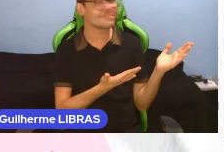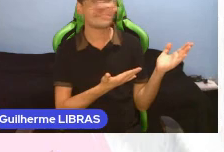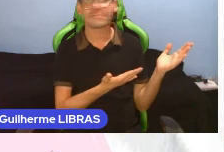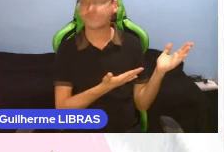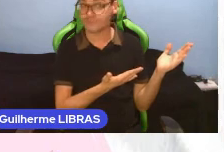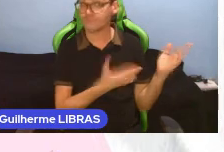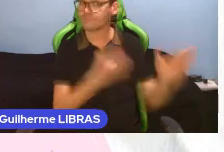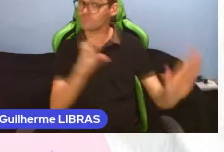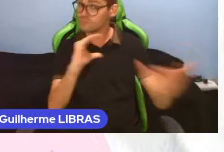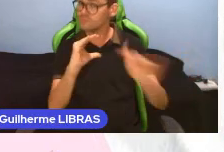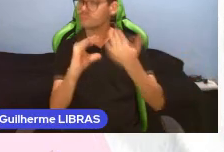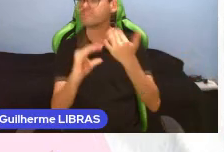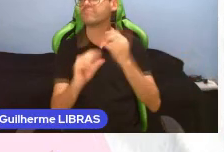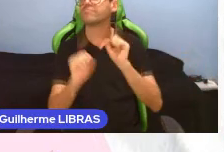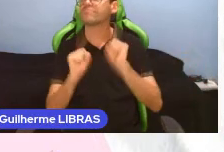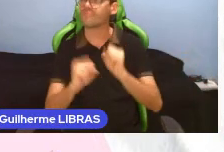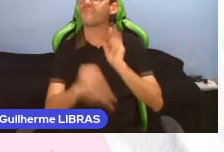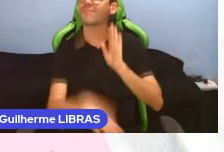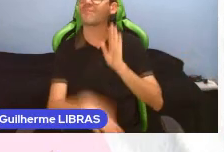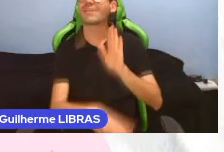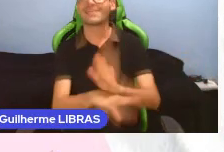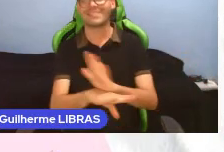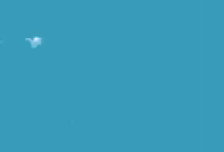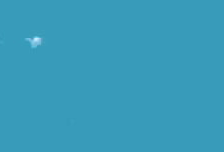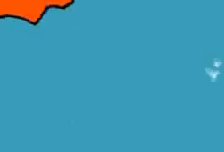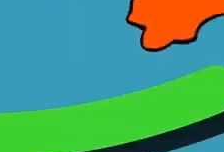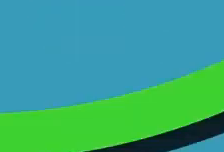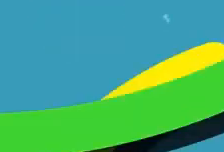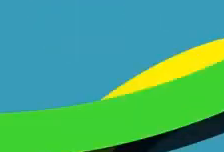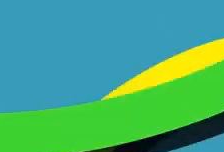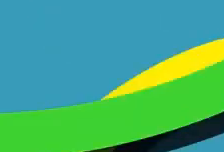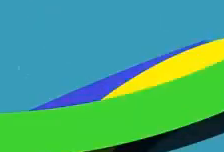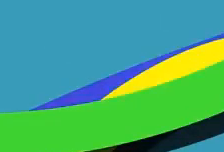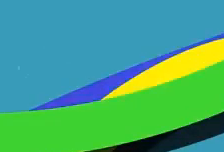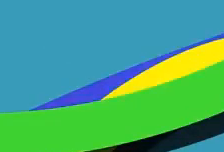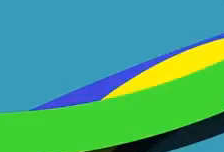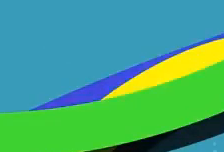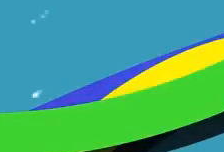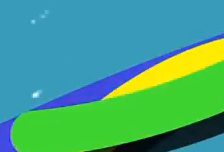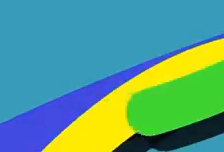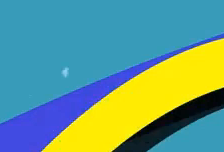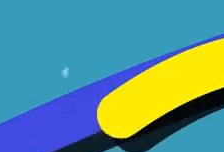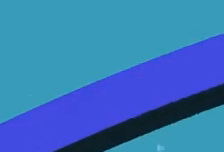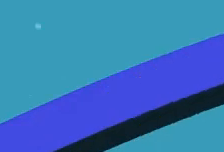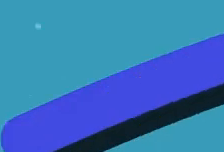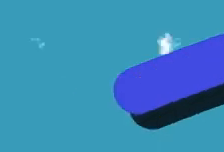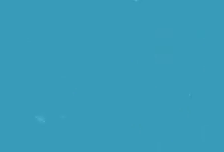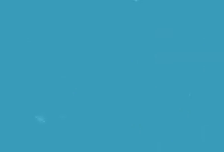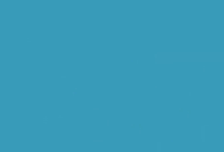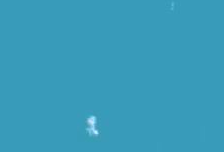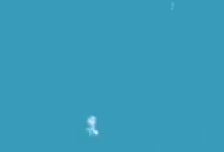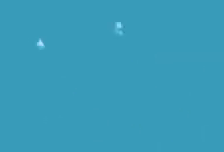enviem para que possamos atendê-los. um e-mail